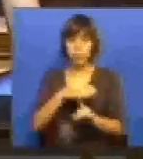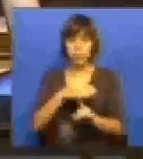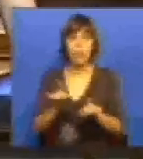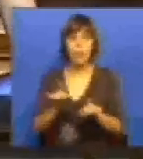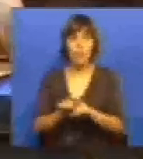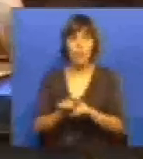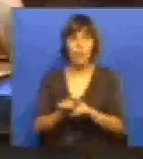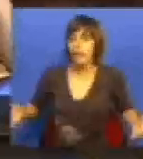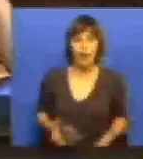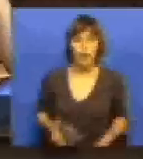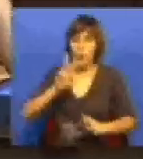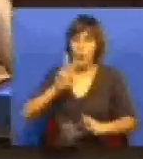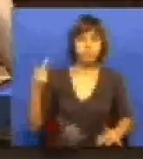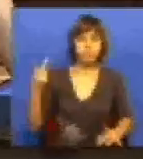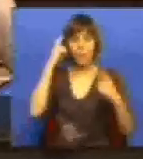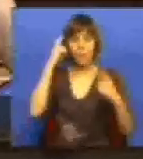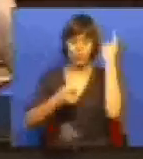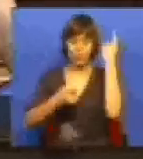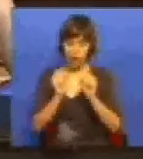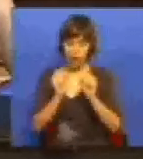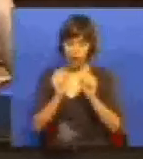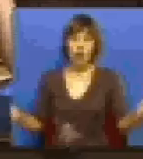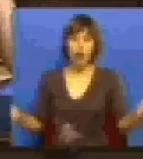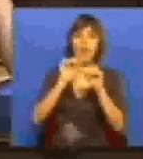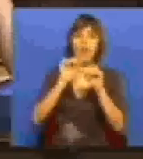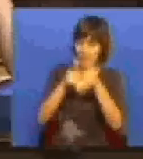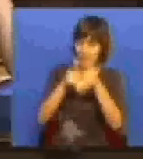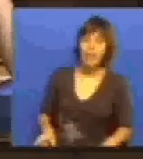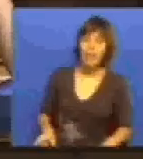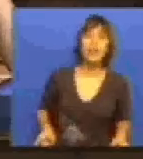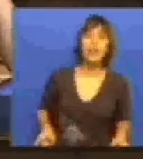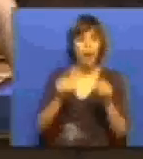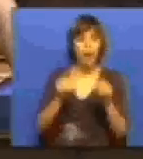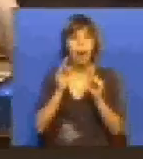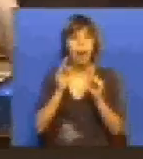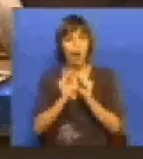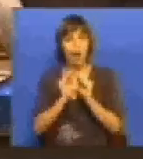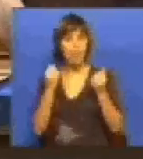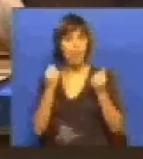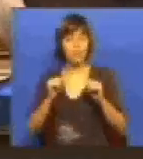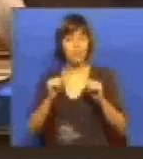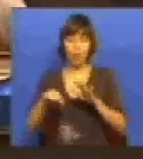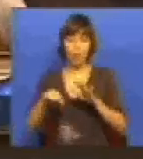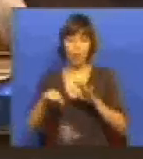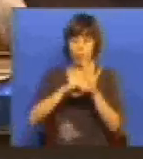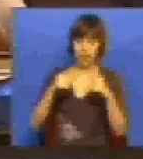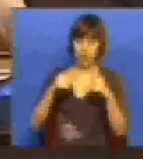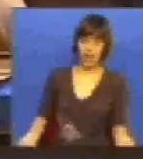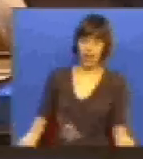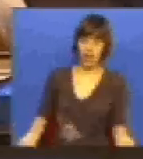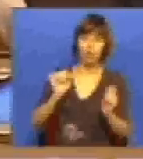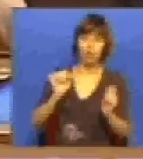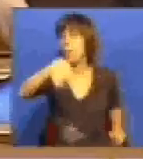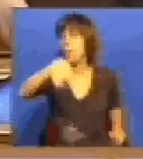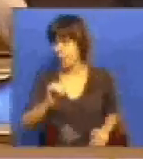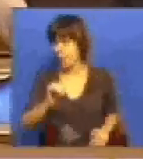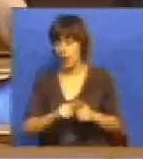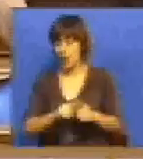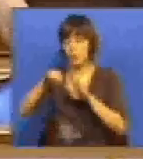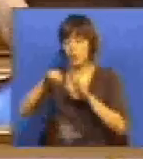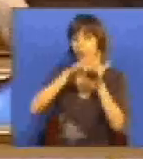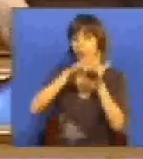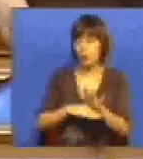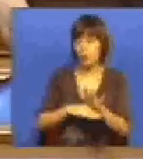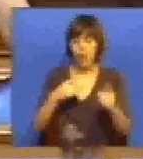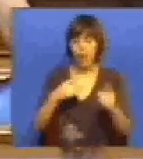Há aqui assim um duplo pensar e uma nova língua que é ensaiada, quer sobre o programa eleitoral do Partido Socialista, quer sobre o programa